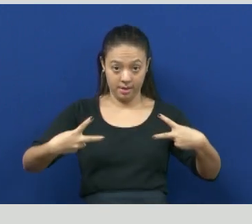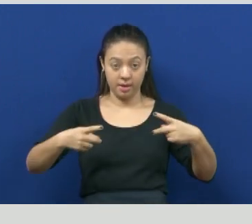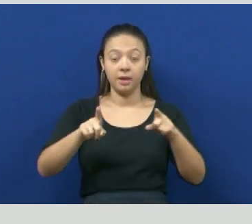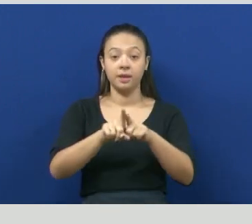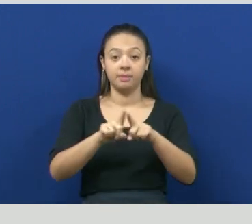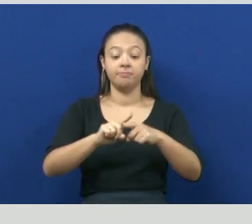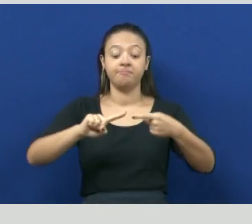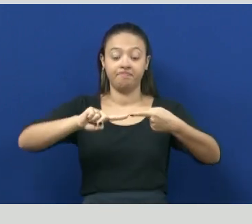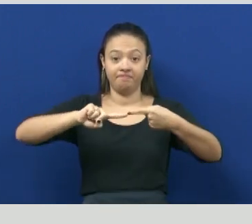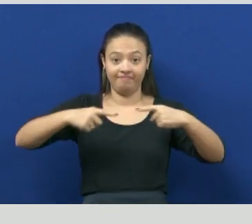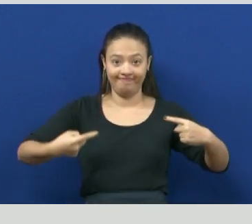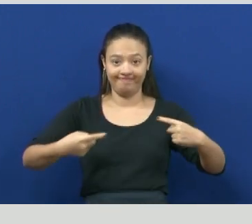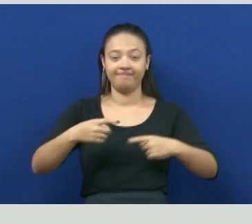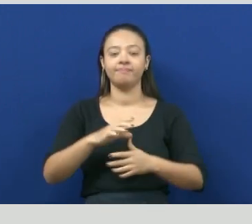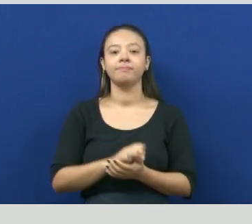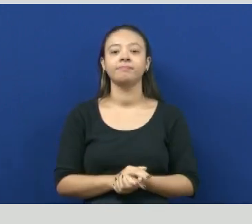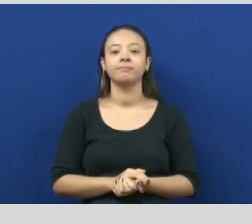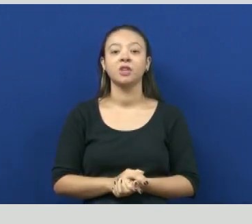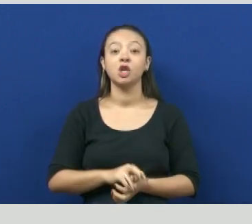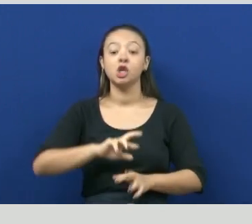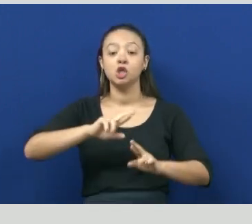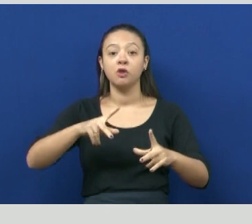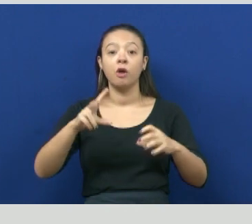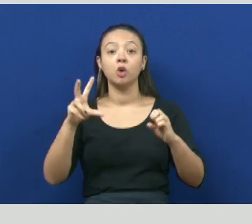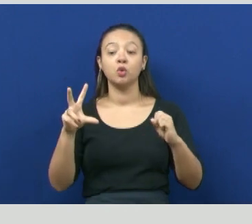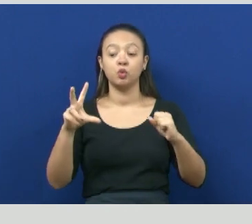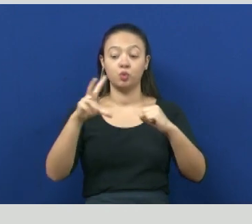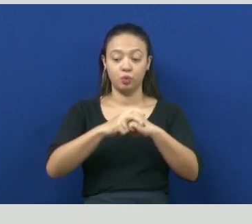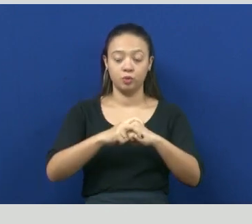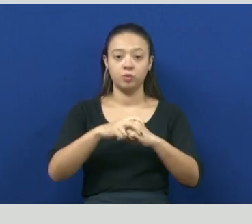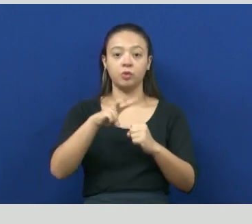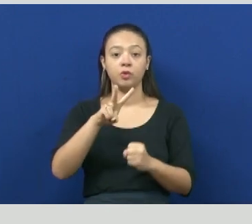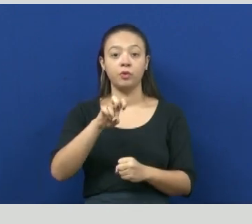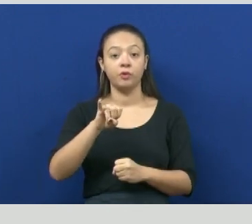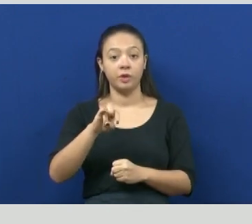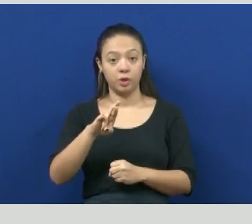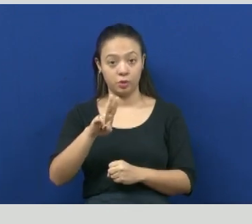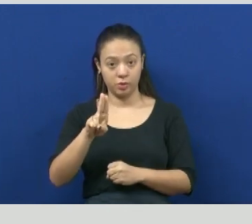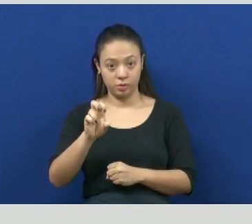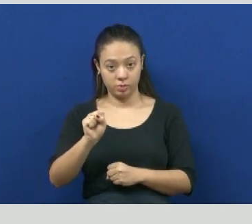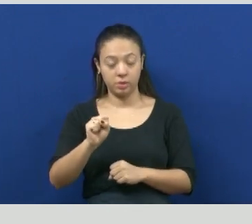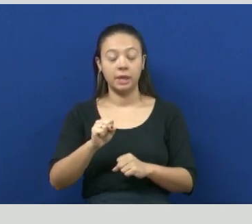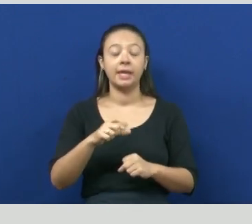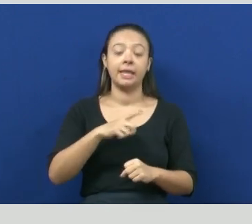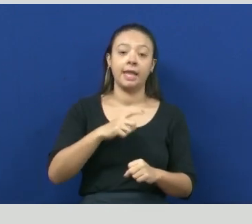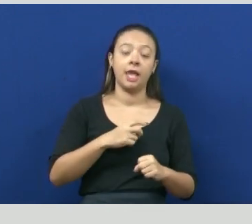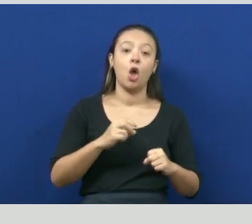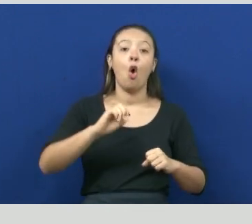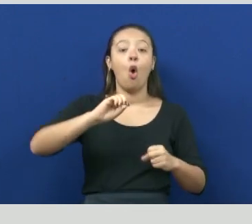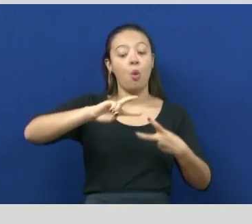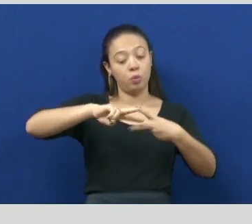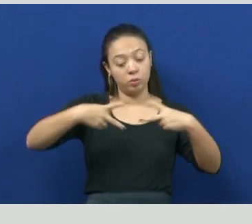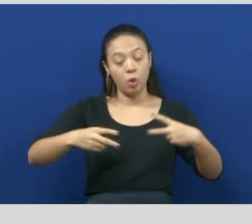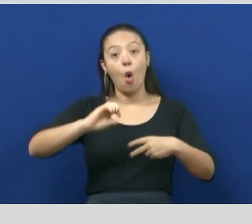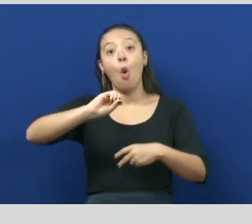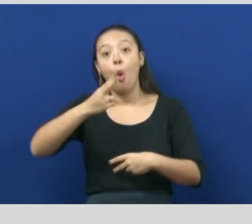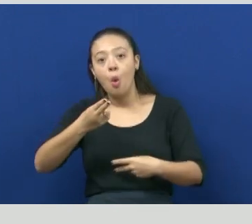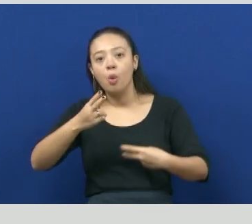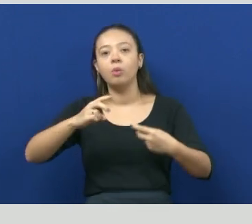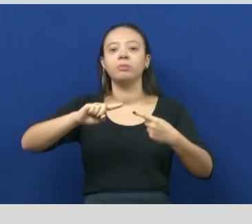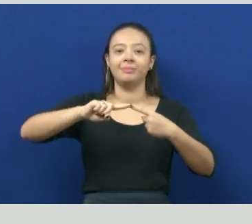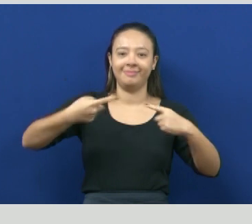e RNA, ao contrário do vírus, que possui um ou outro. São parasitas,